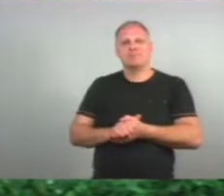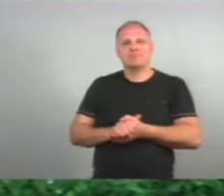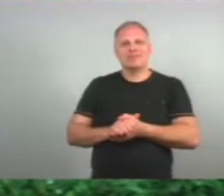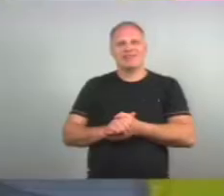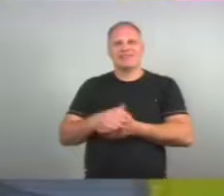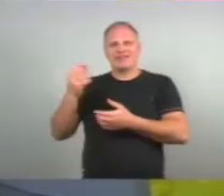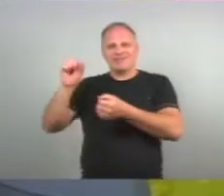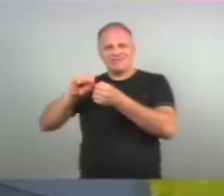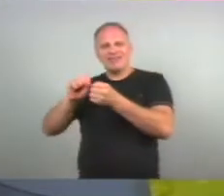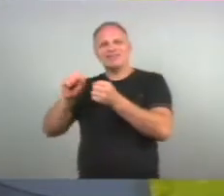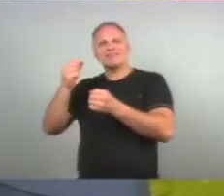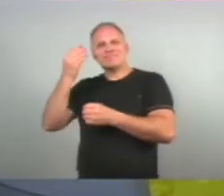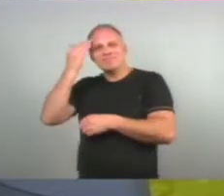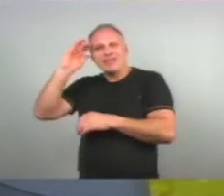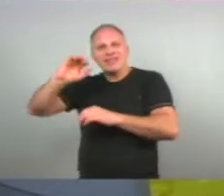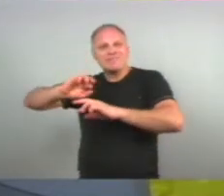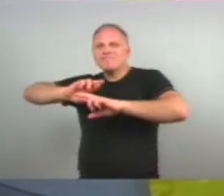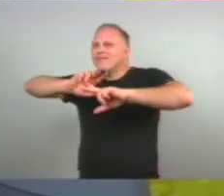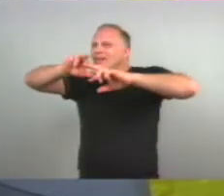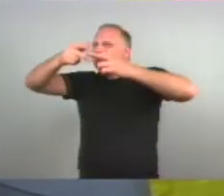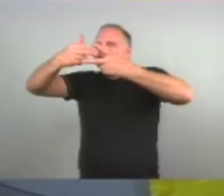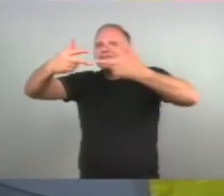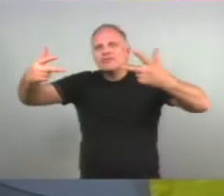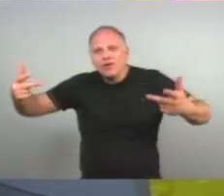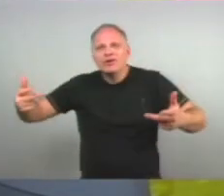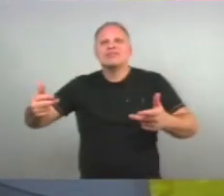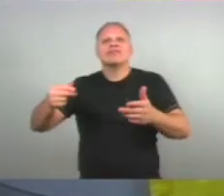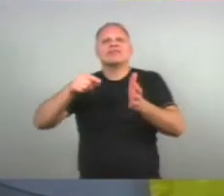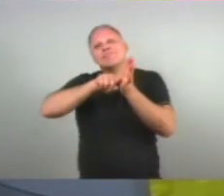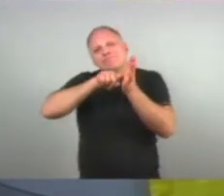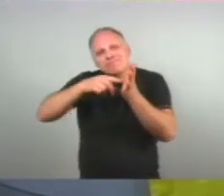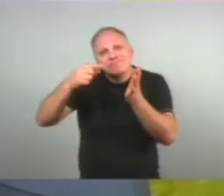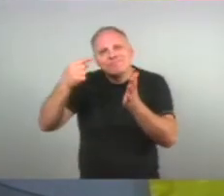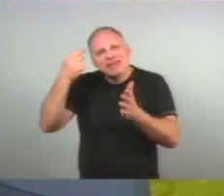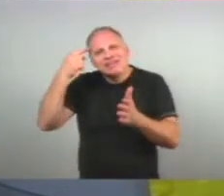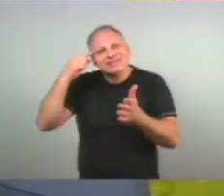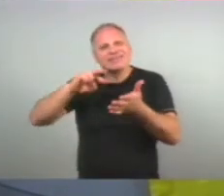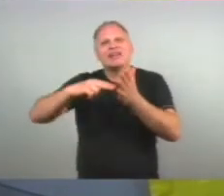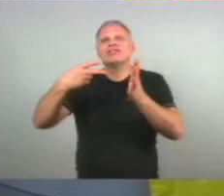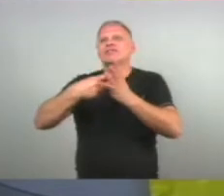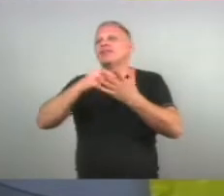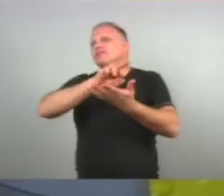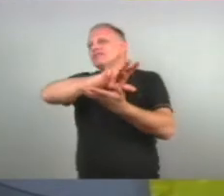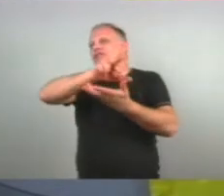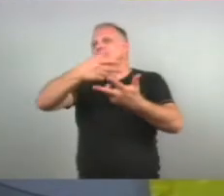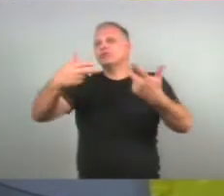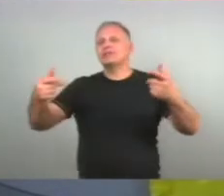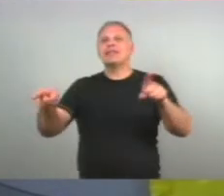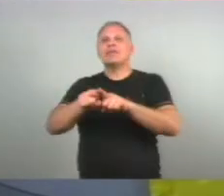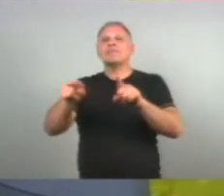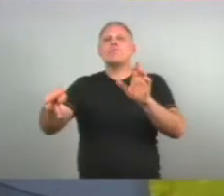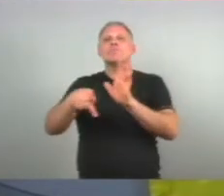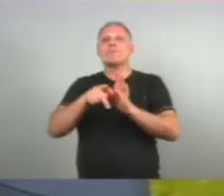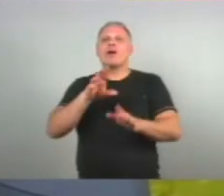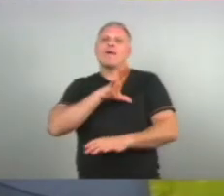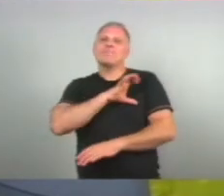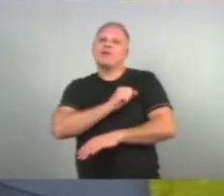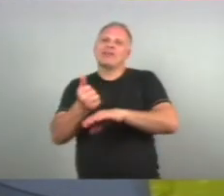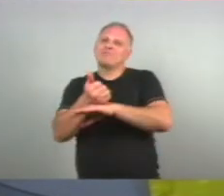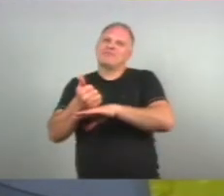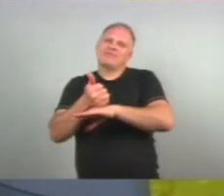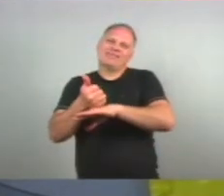ressignificar Várias coisas Né? Muitas coisas Muitas coisas Né? E o próprio amor A profissão